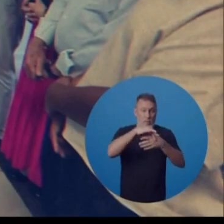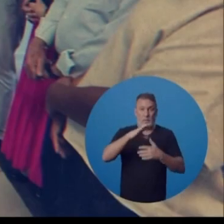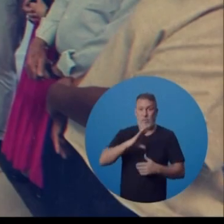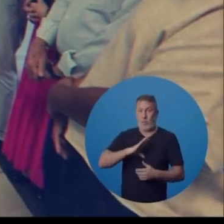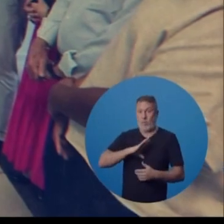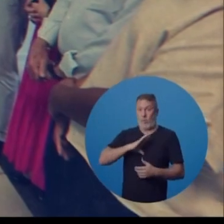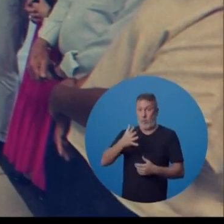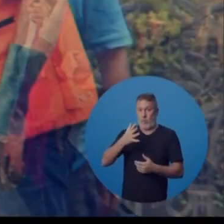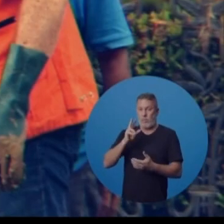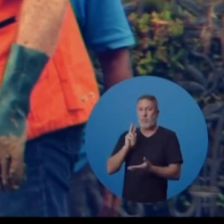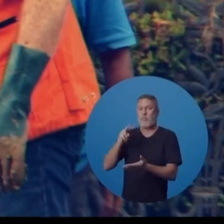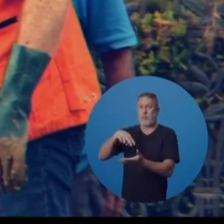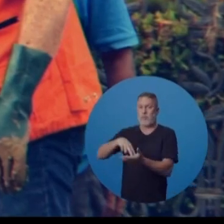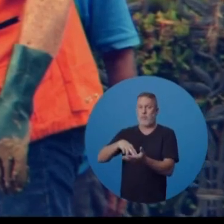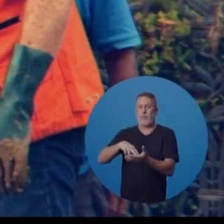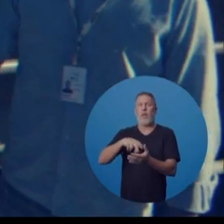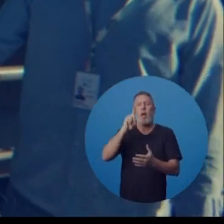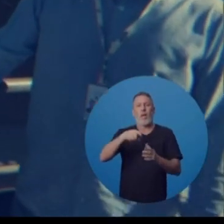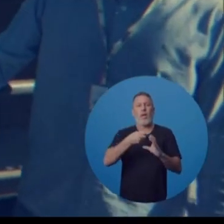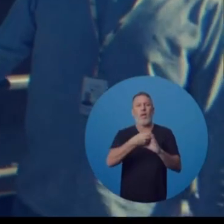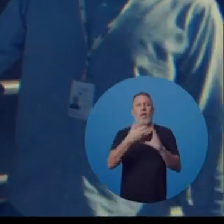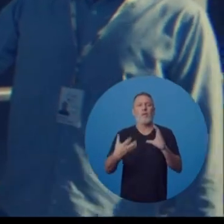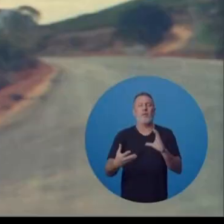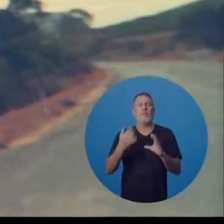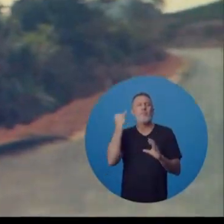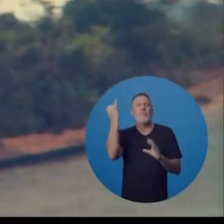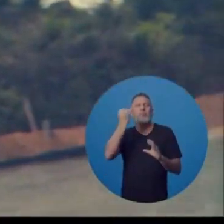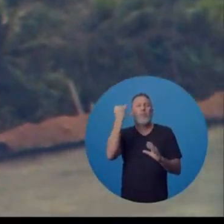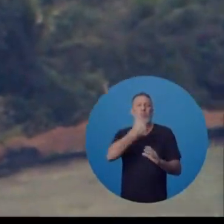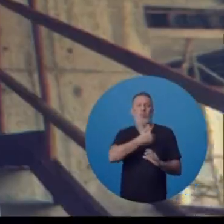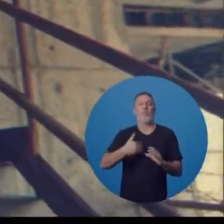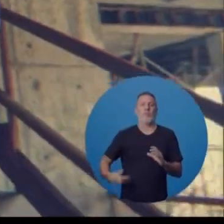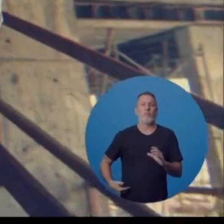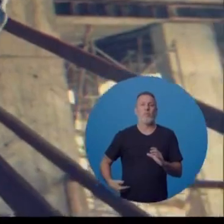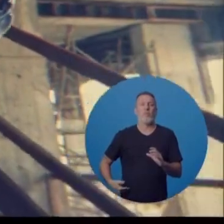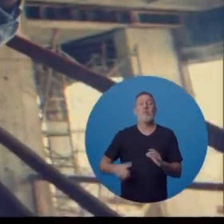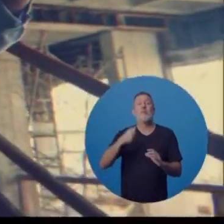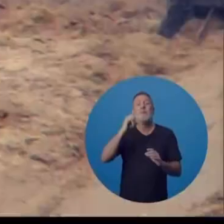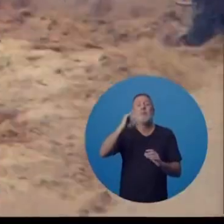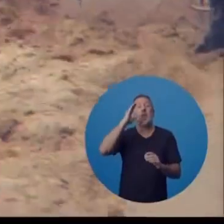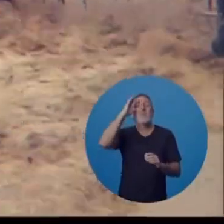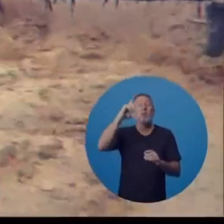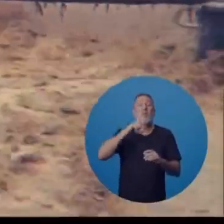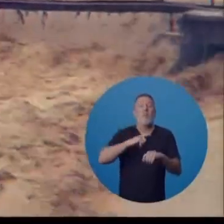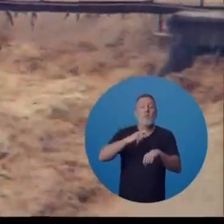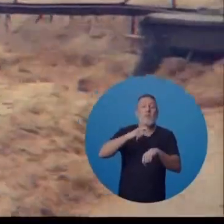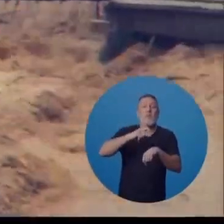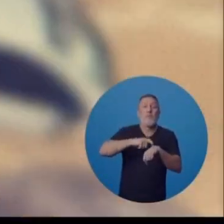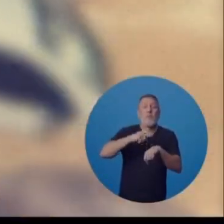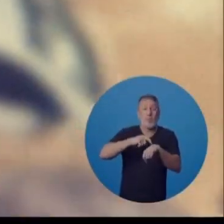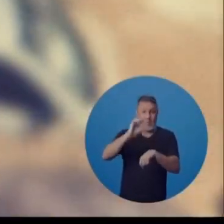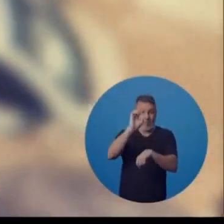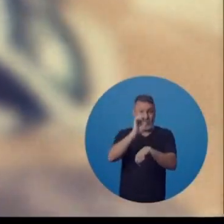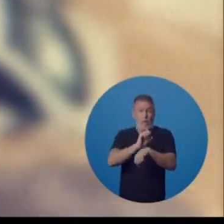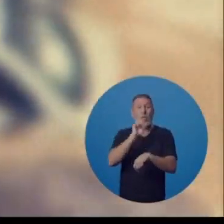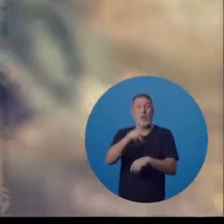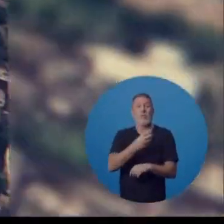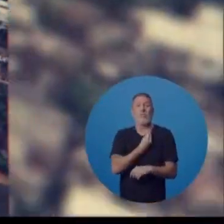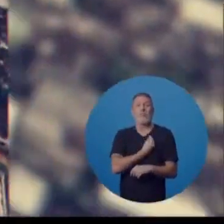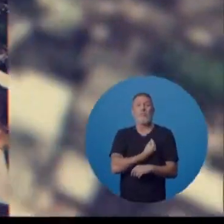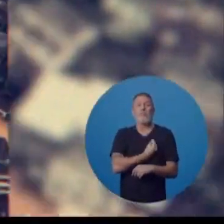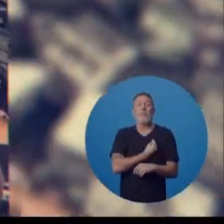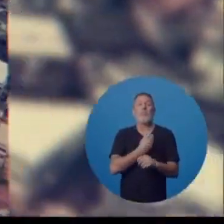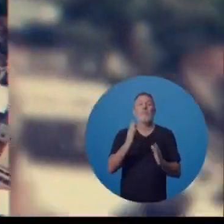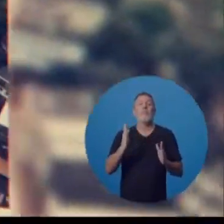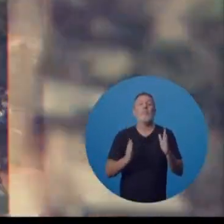Liderança, coragem e presença são características essenciais para um governador. Ainda mais quando o estado que ele governa